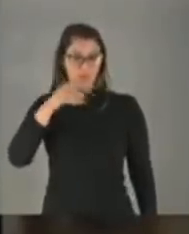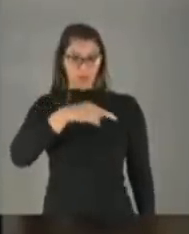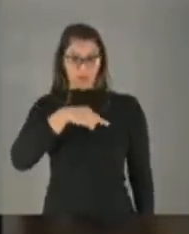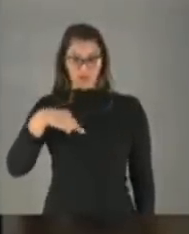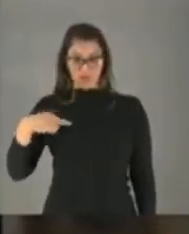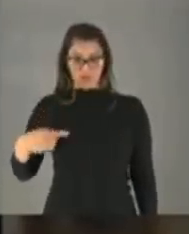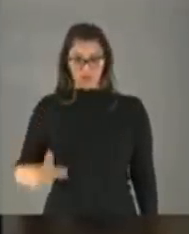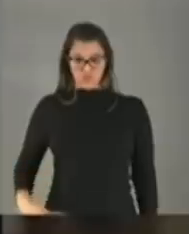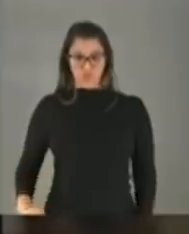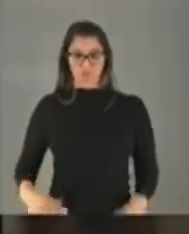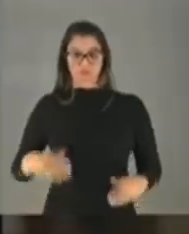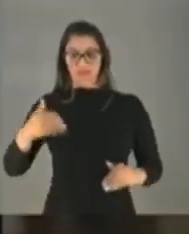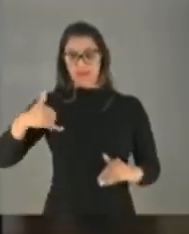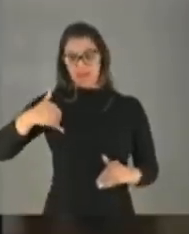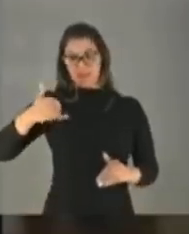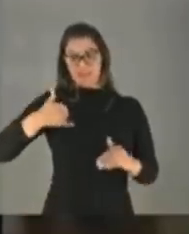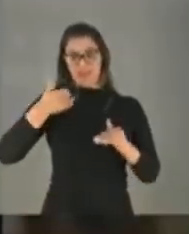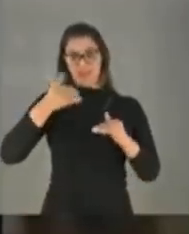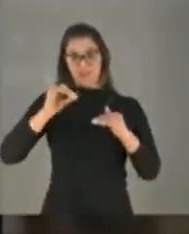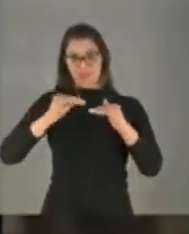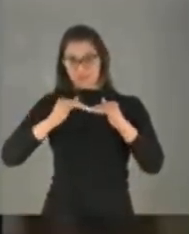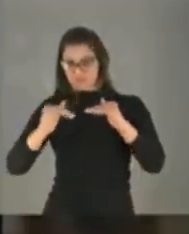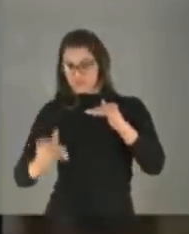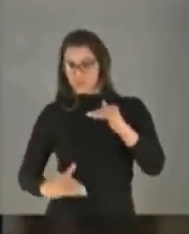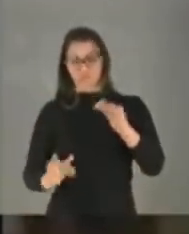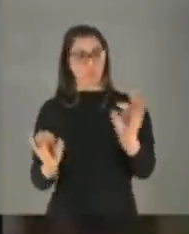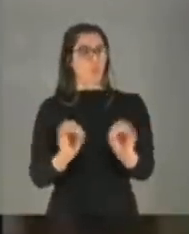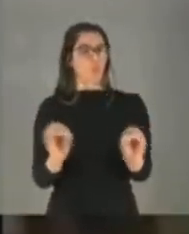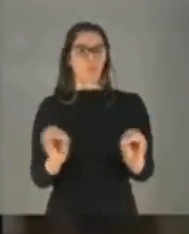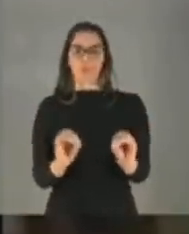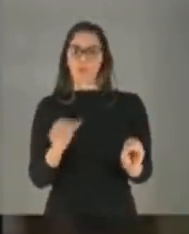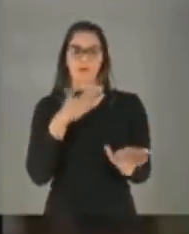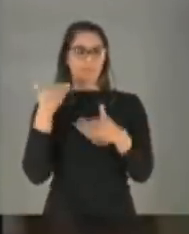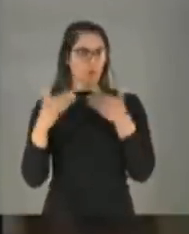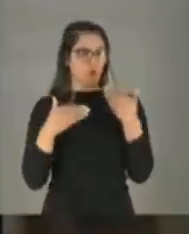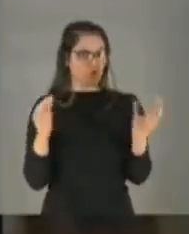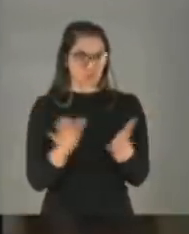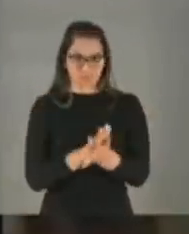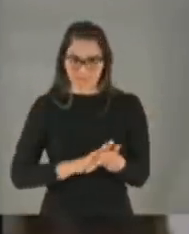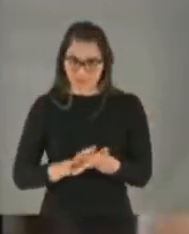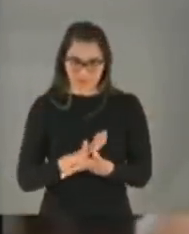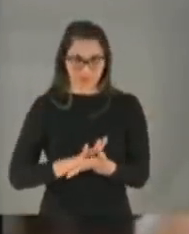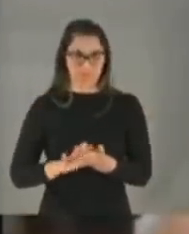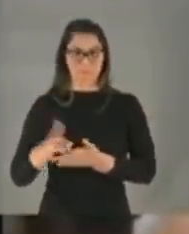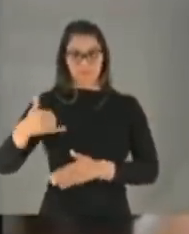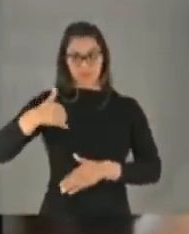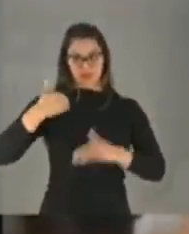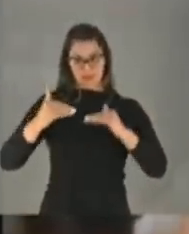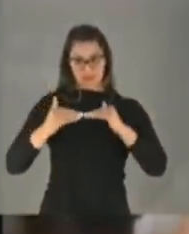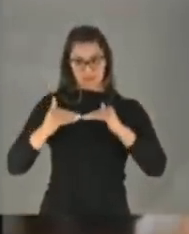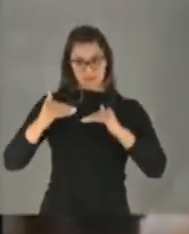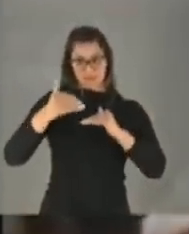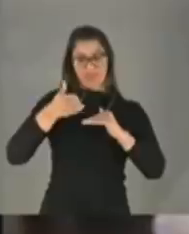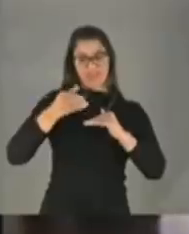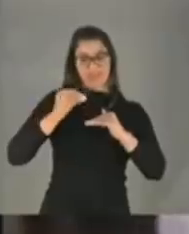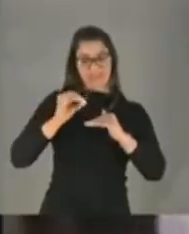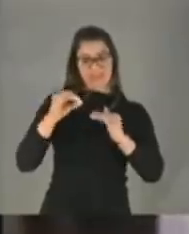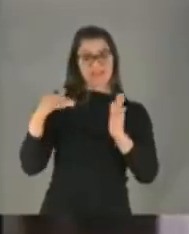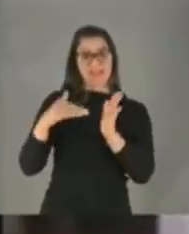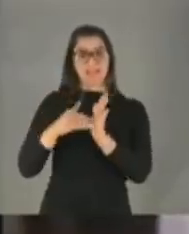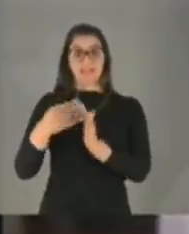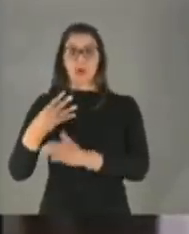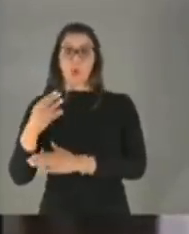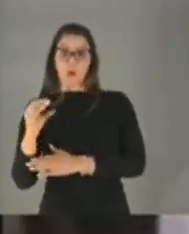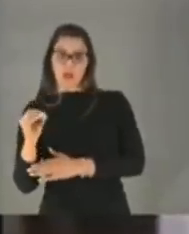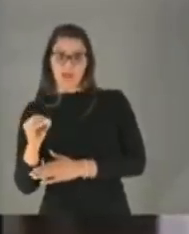abaixo de 10 anos, nenhuma criança morreu. Nenhuma, zero. Na faixa de 10 a 40 anos, de cada